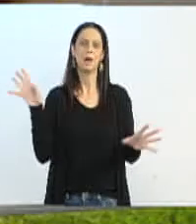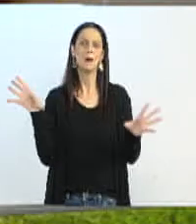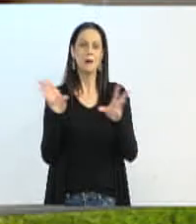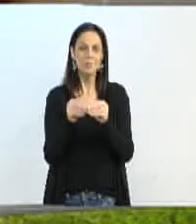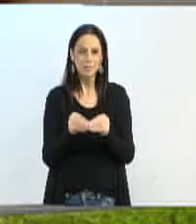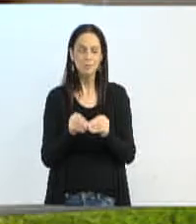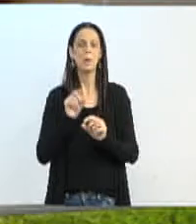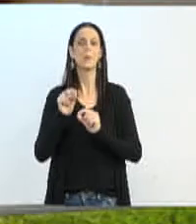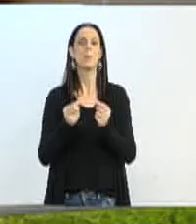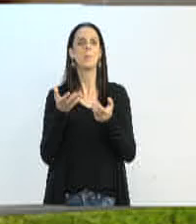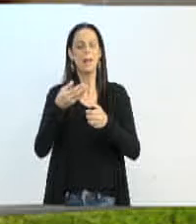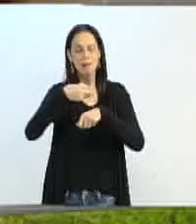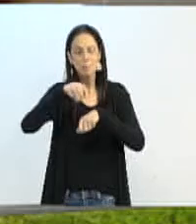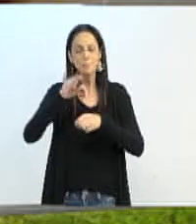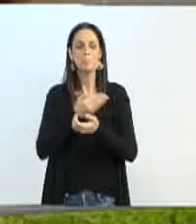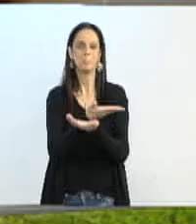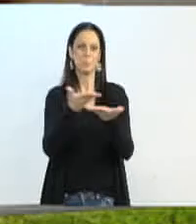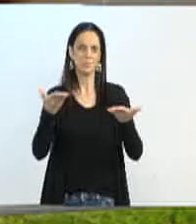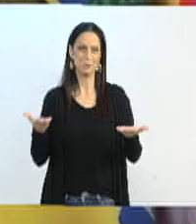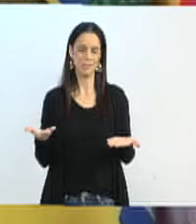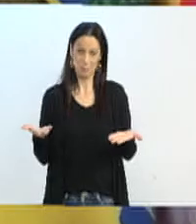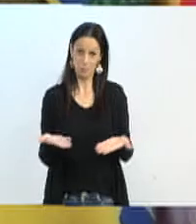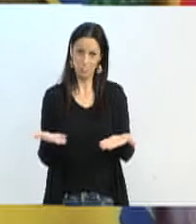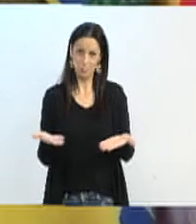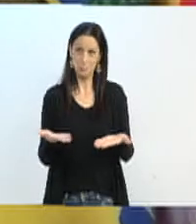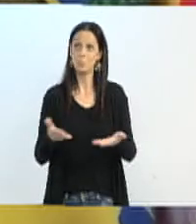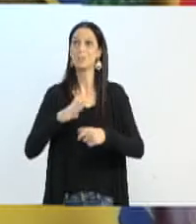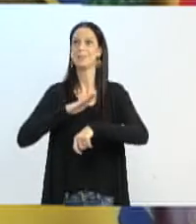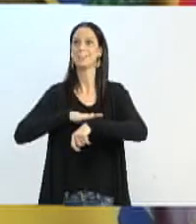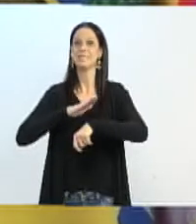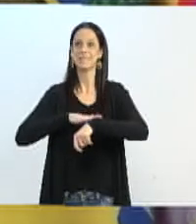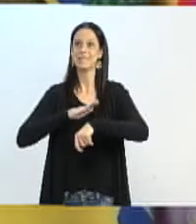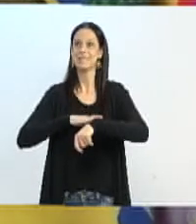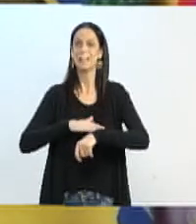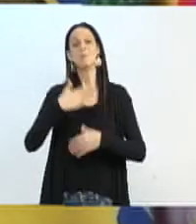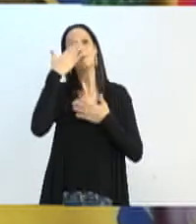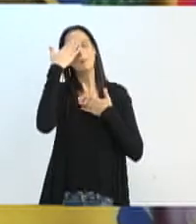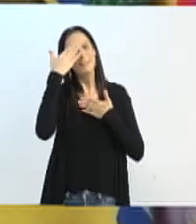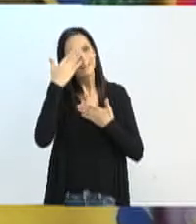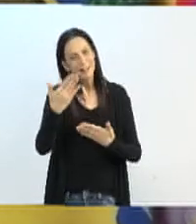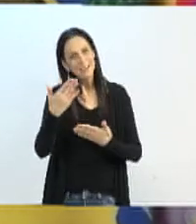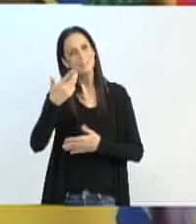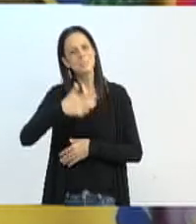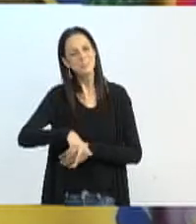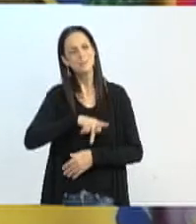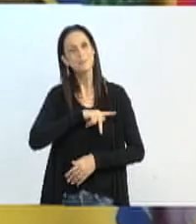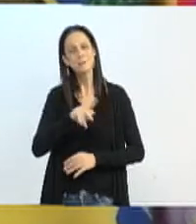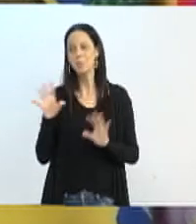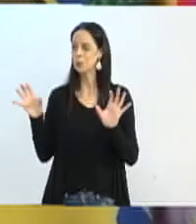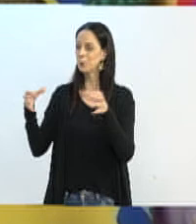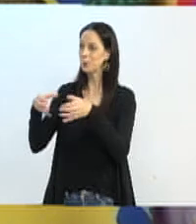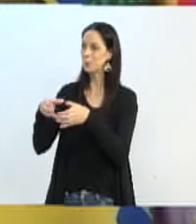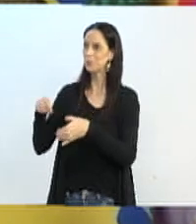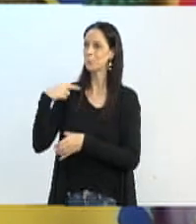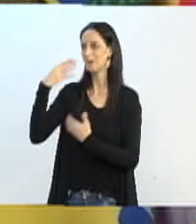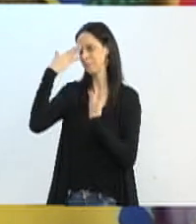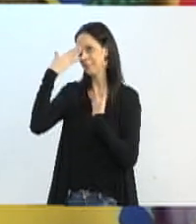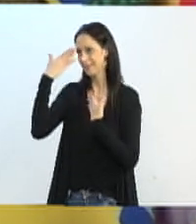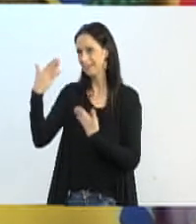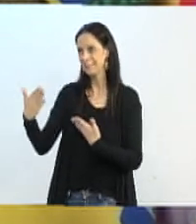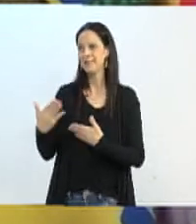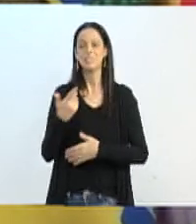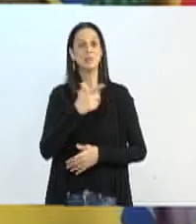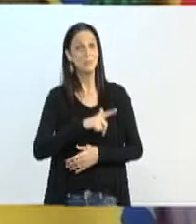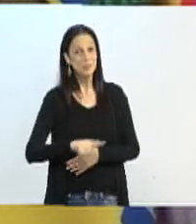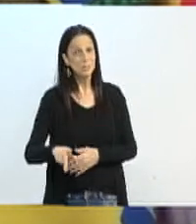que eu queria trazer aqui, no nosso tempo aqui. Muito obrigado de novo, presidente. a todos os vereadores. E quero, mais uma vez,